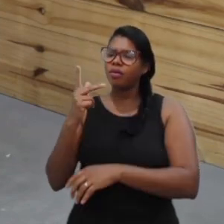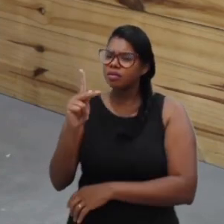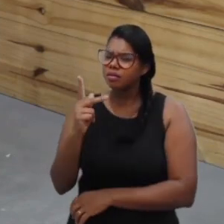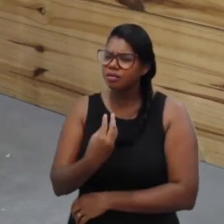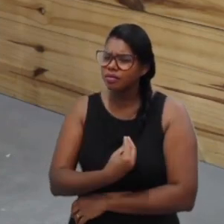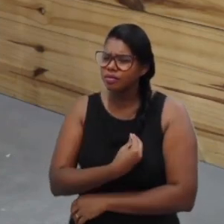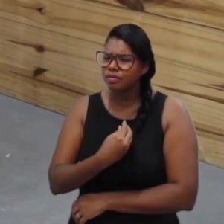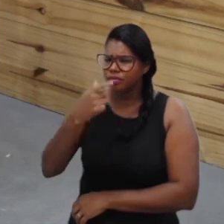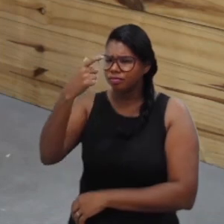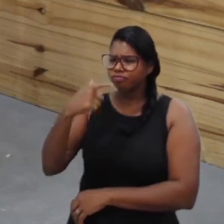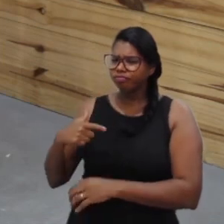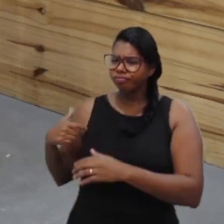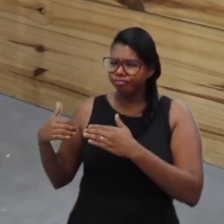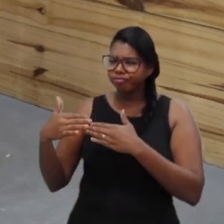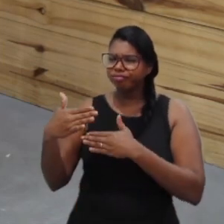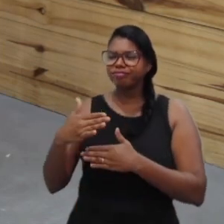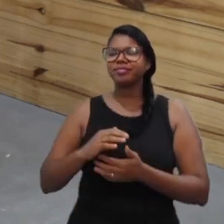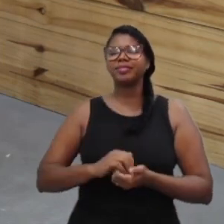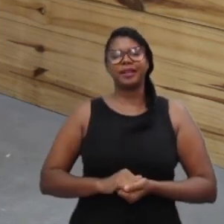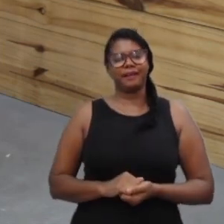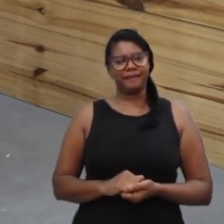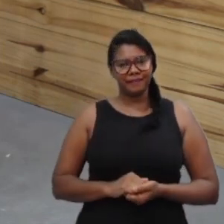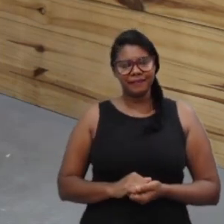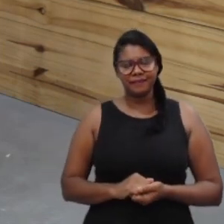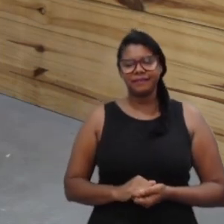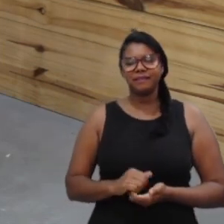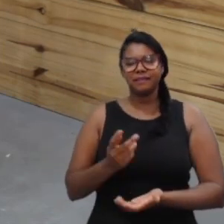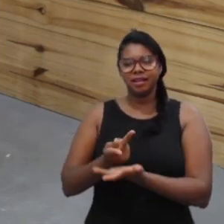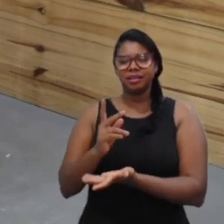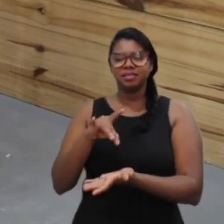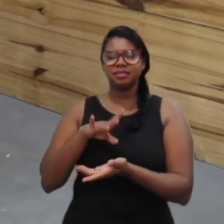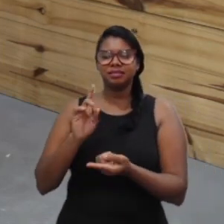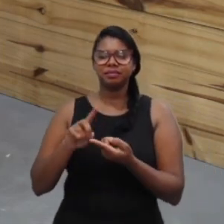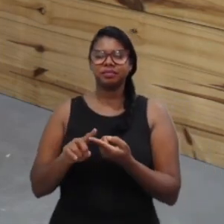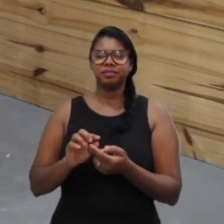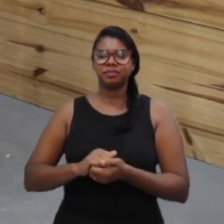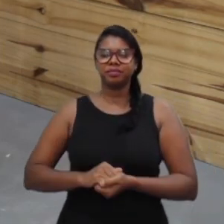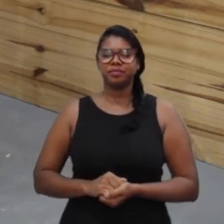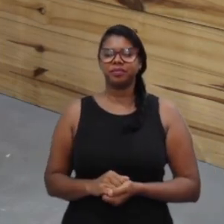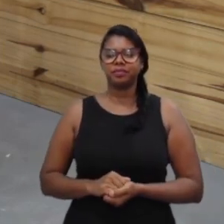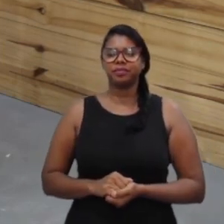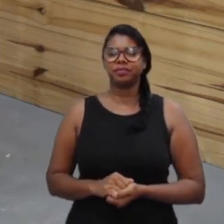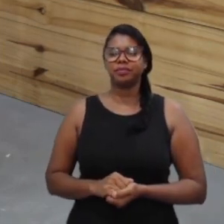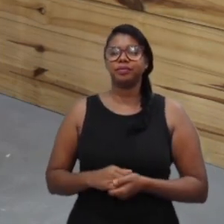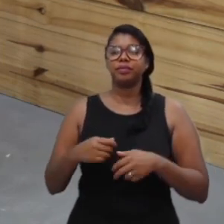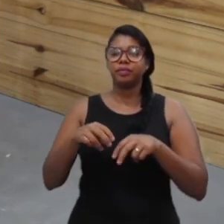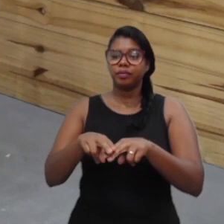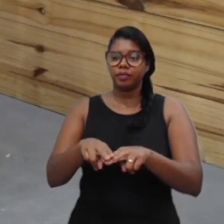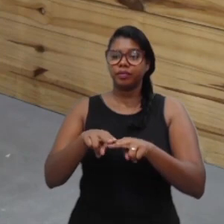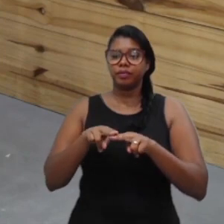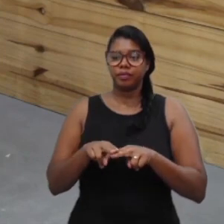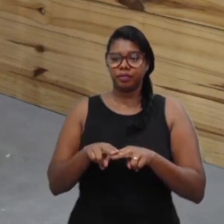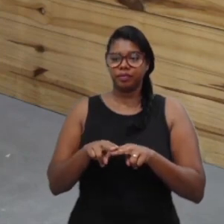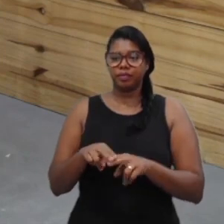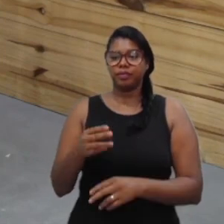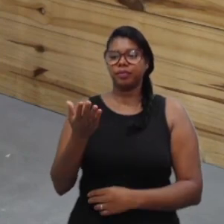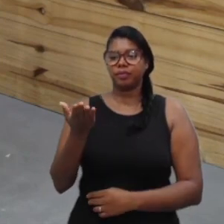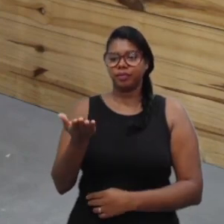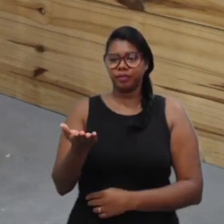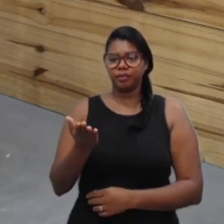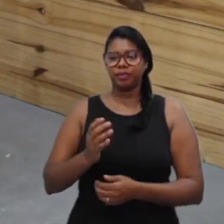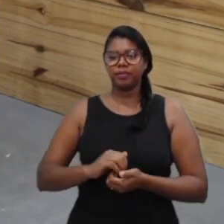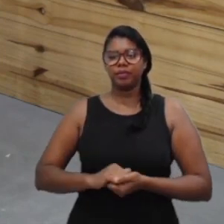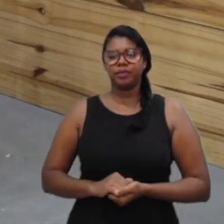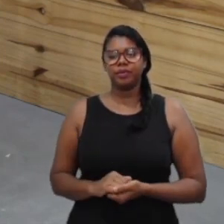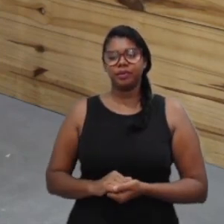consequências. Sim, são as consequências. Então, por isso que você não deve tomar